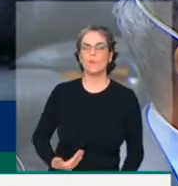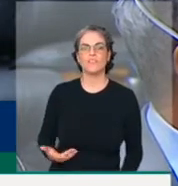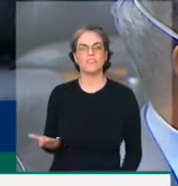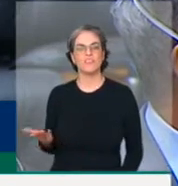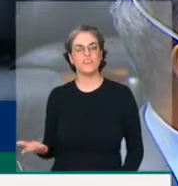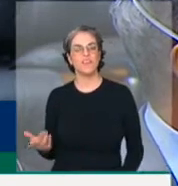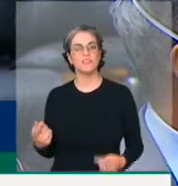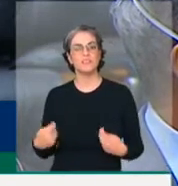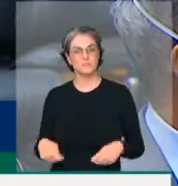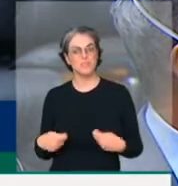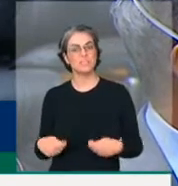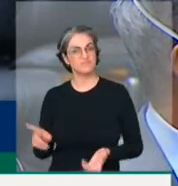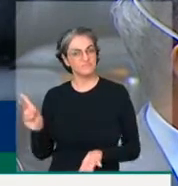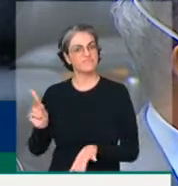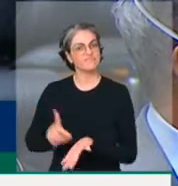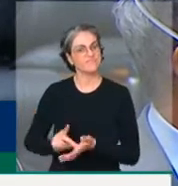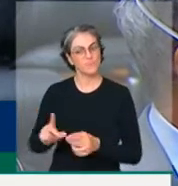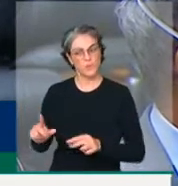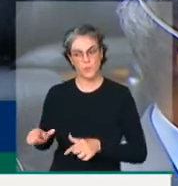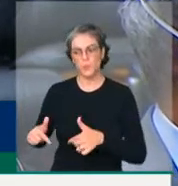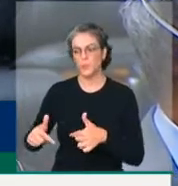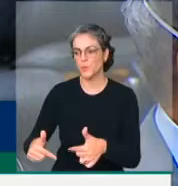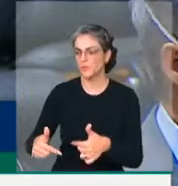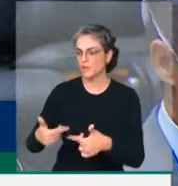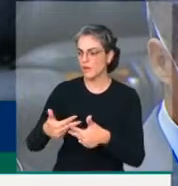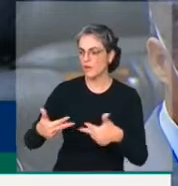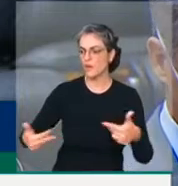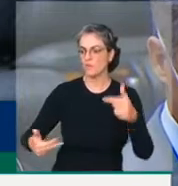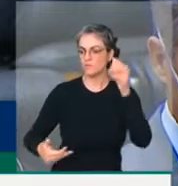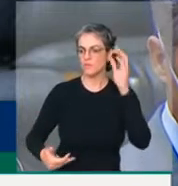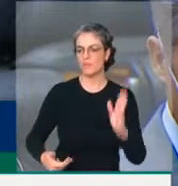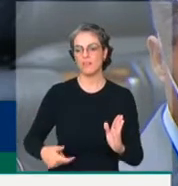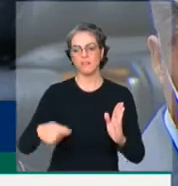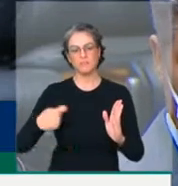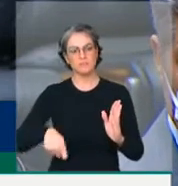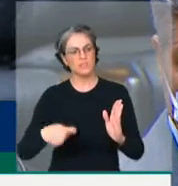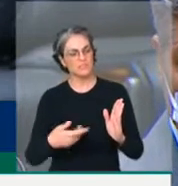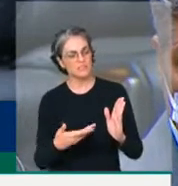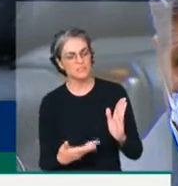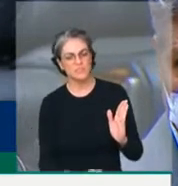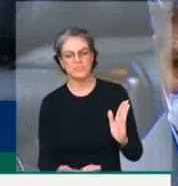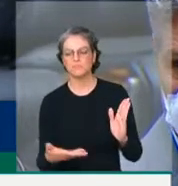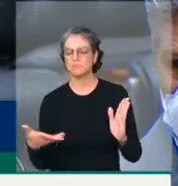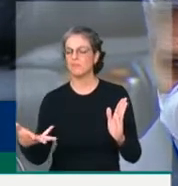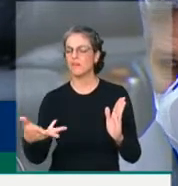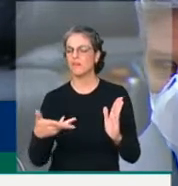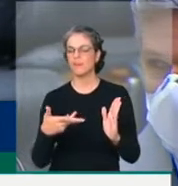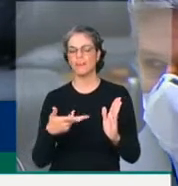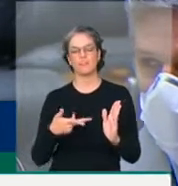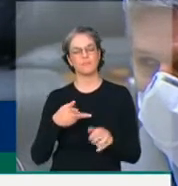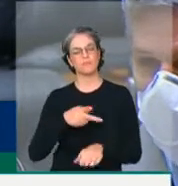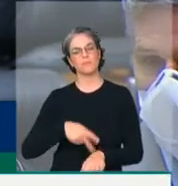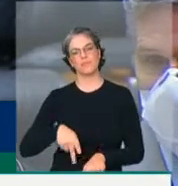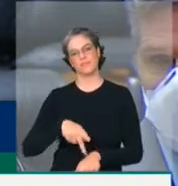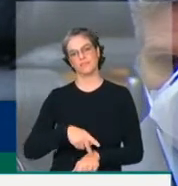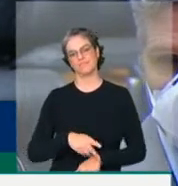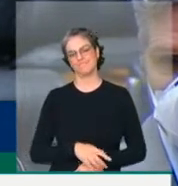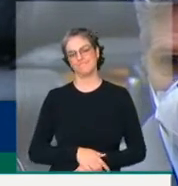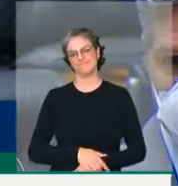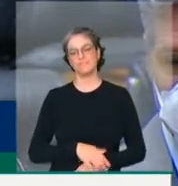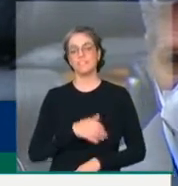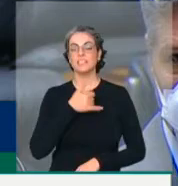corresponder àquilo que necessita o nosso Brasil, que é um país extraordinário. Infelizmente,